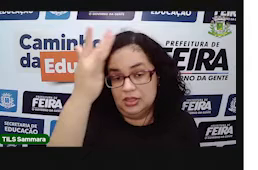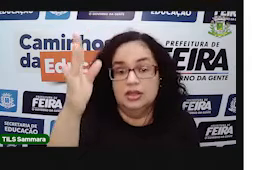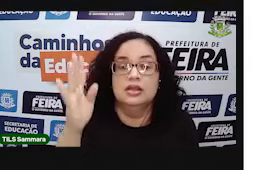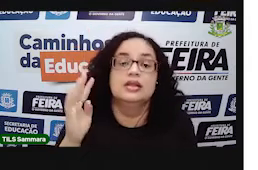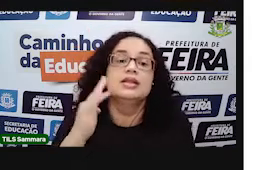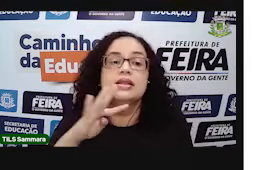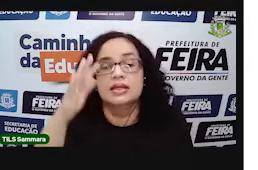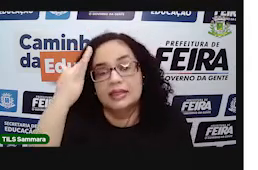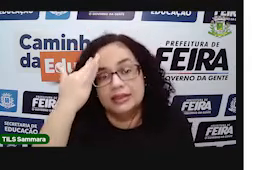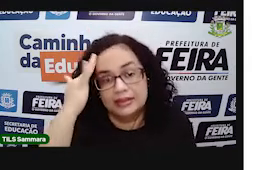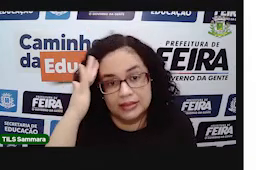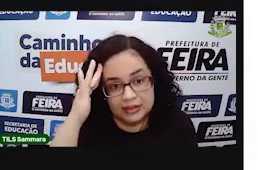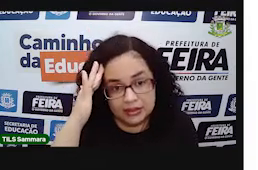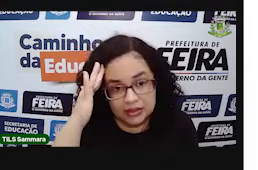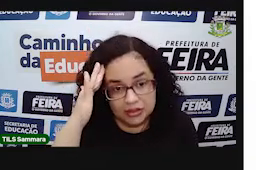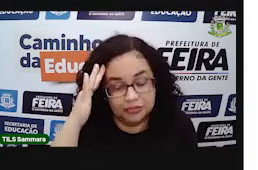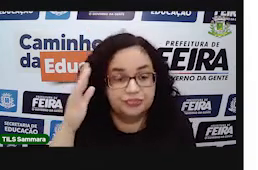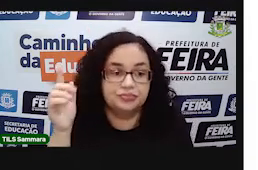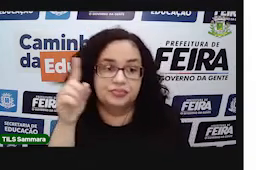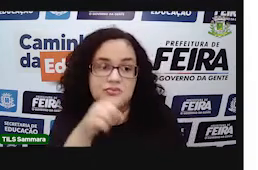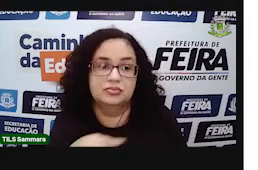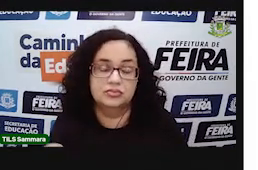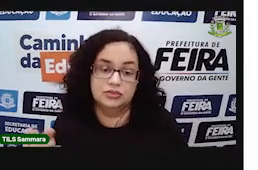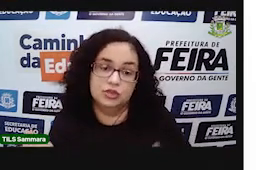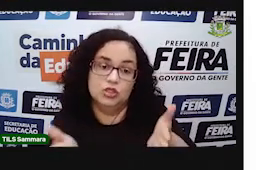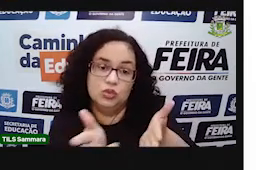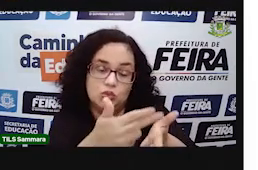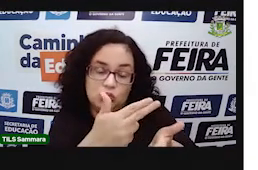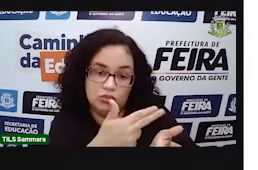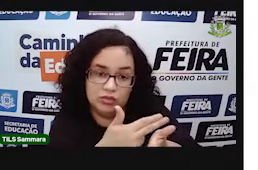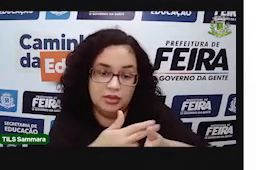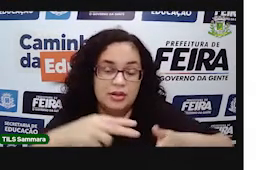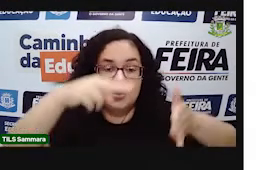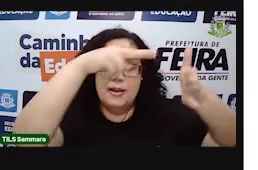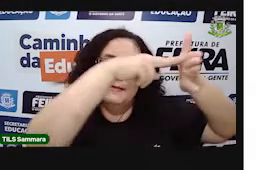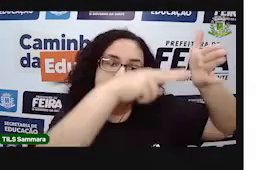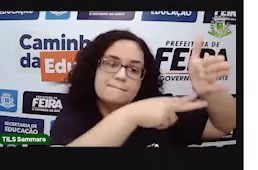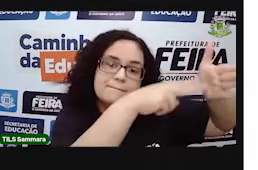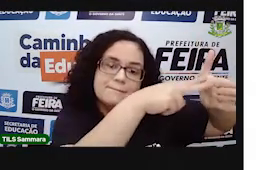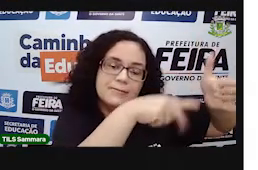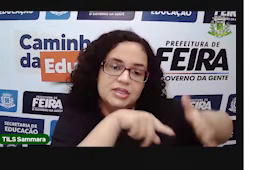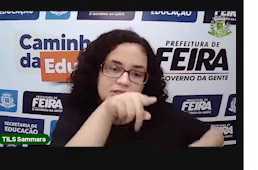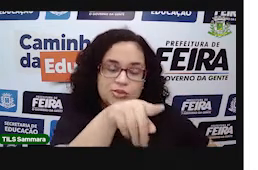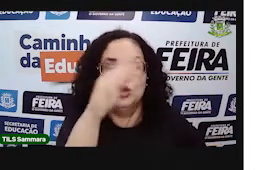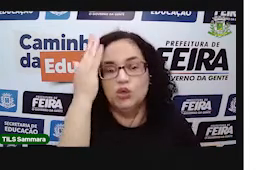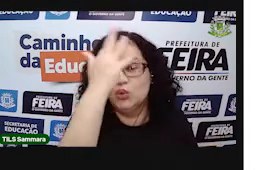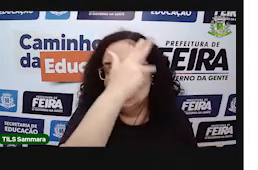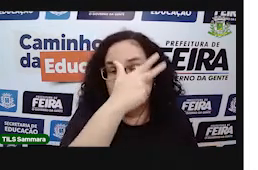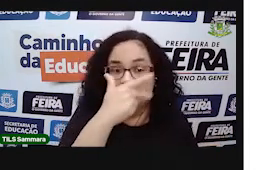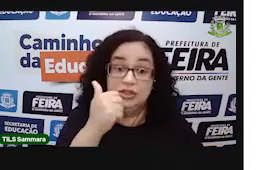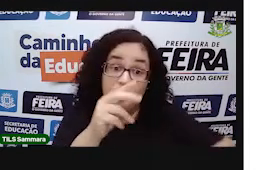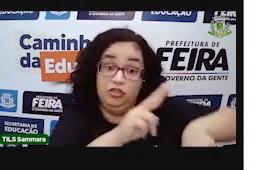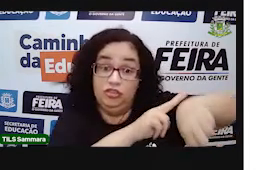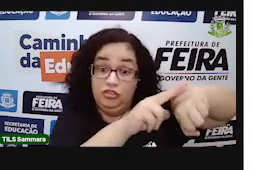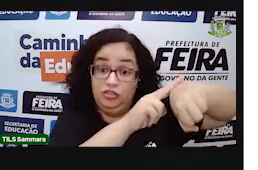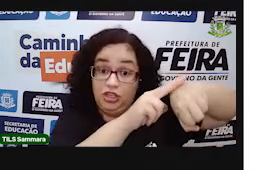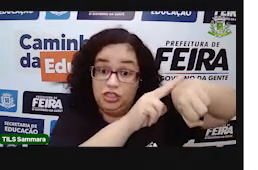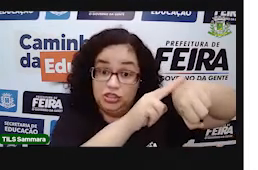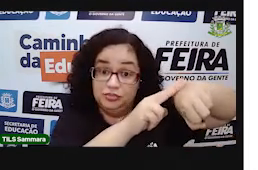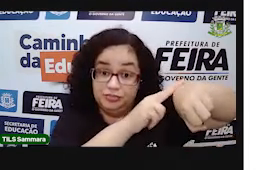que vai ser bem fácil, bem tranquilo de entender. Olha só a figura de um prisma bonitão aí,